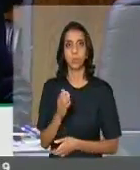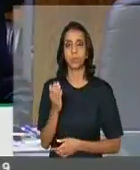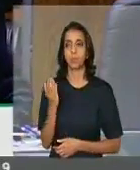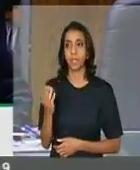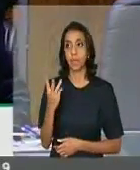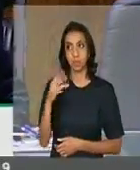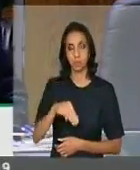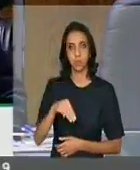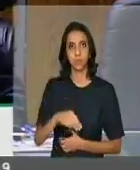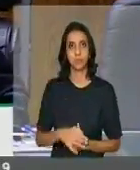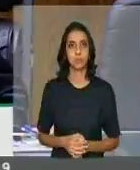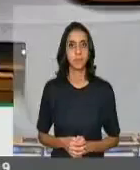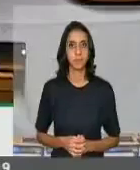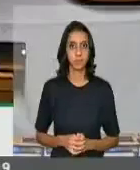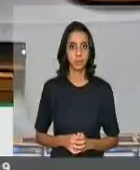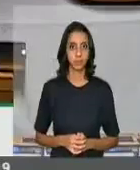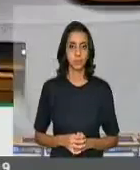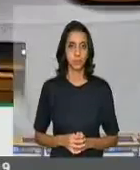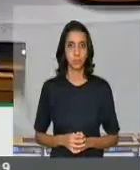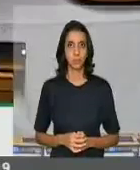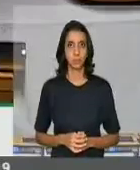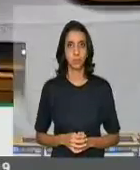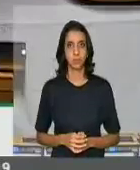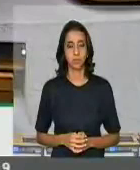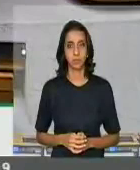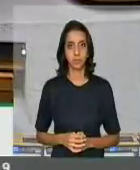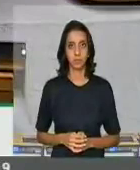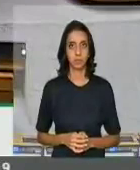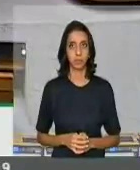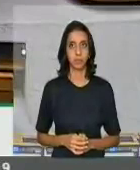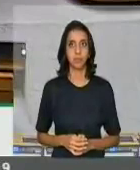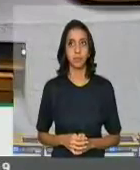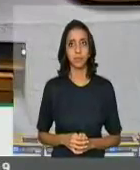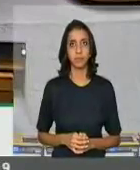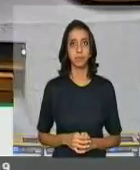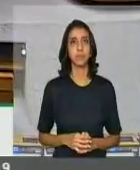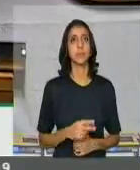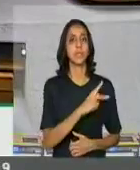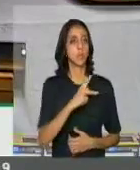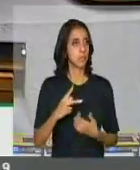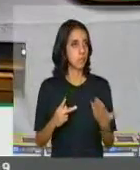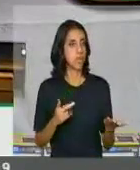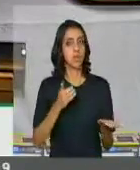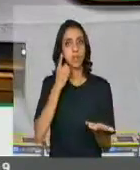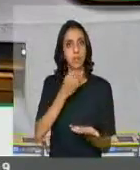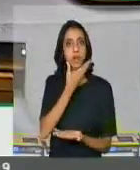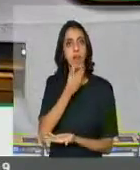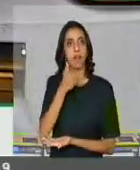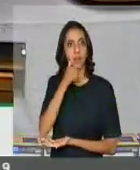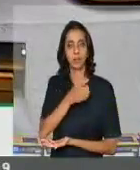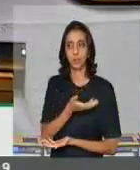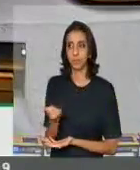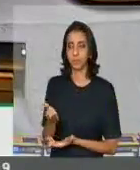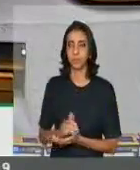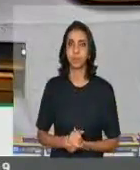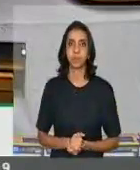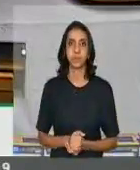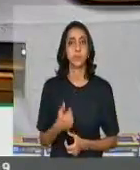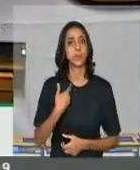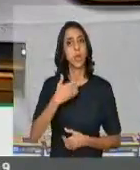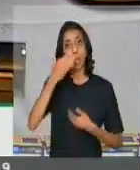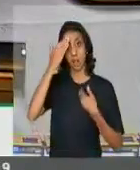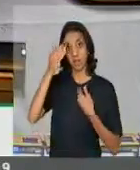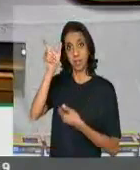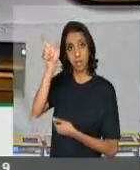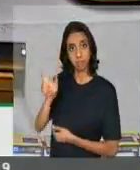por três minutos. Senhor presidente, senhoras e senhores deputados, eu quero aqui agradecer ao